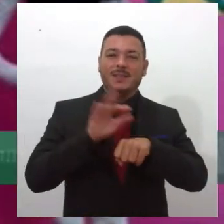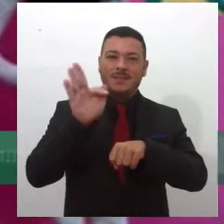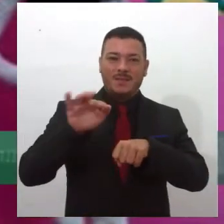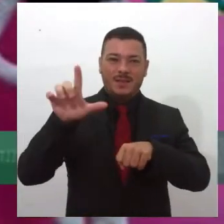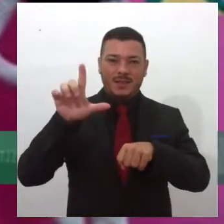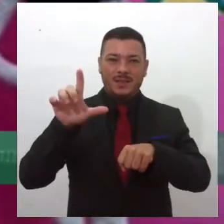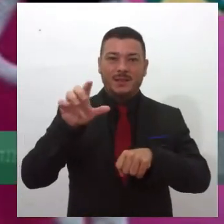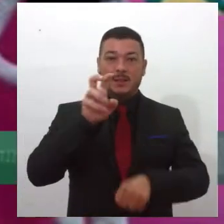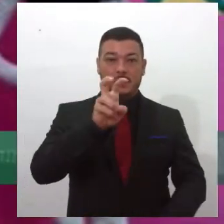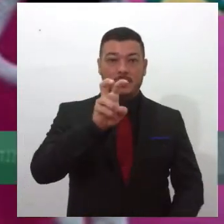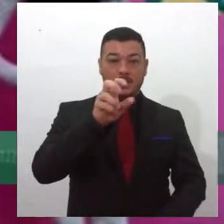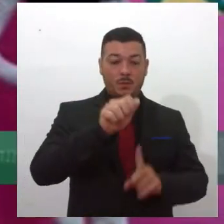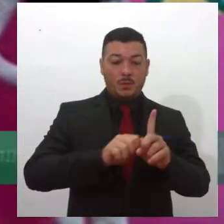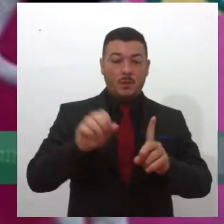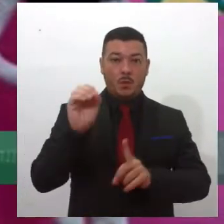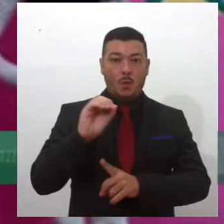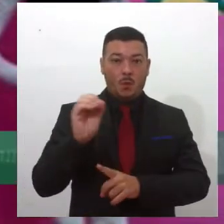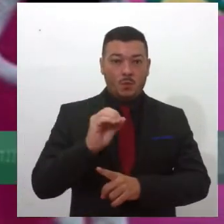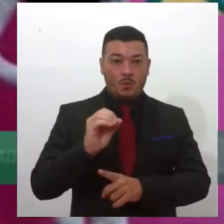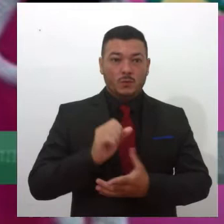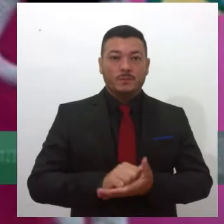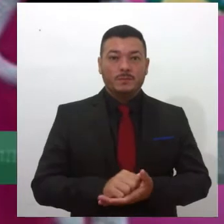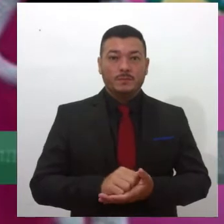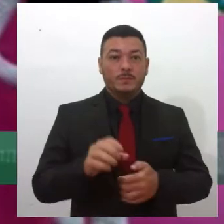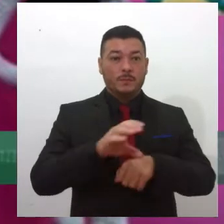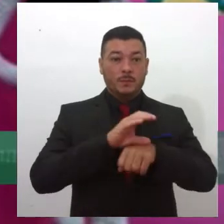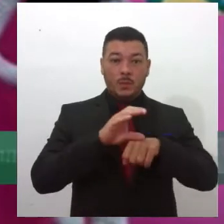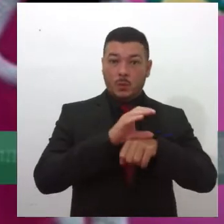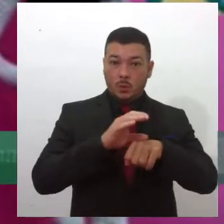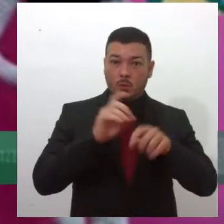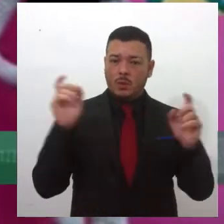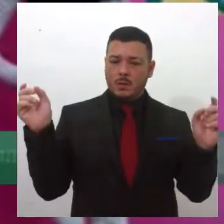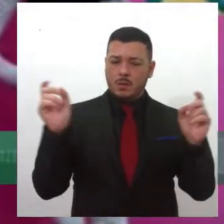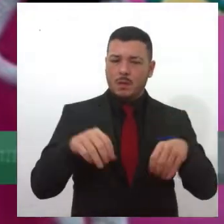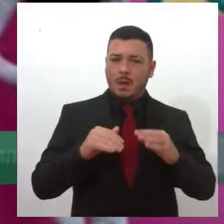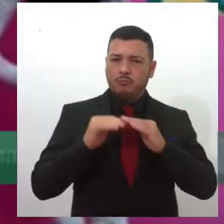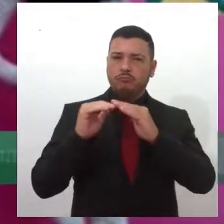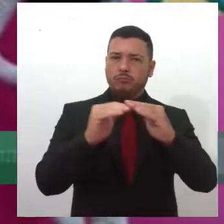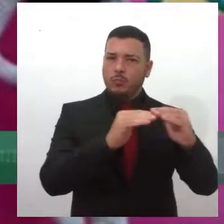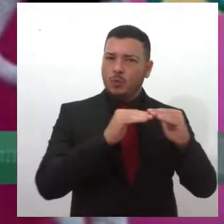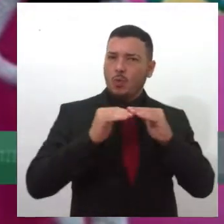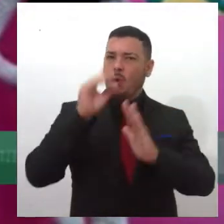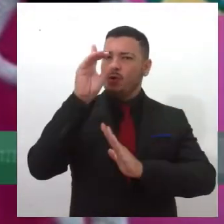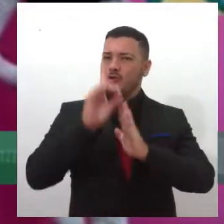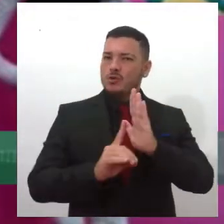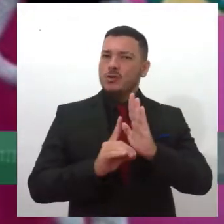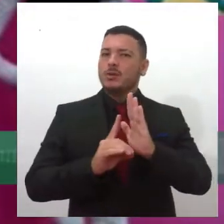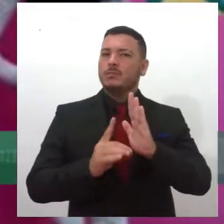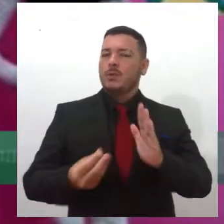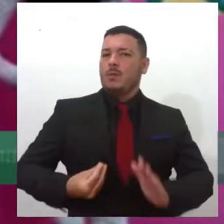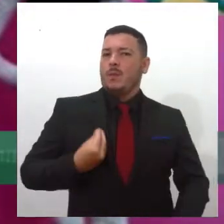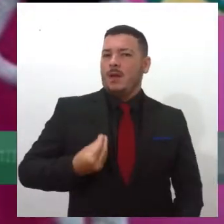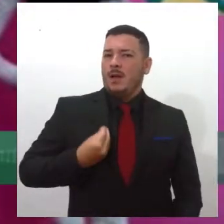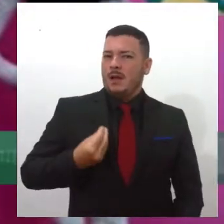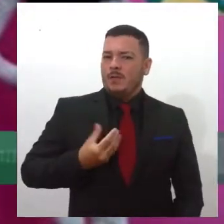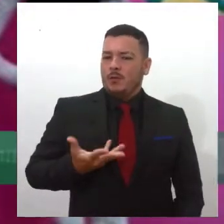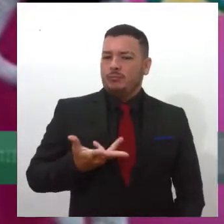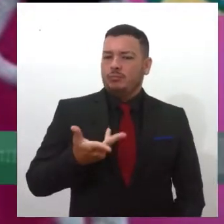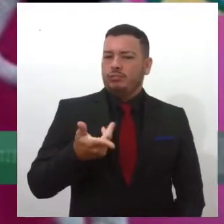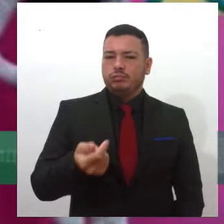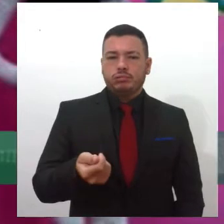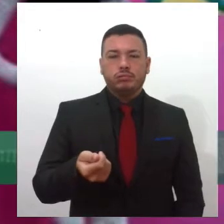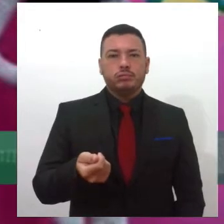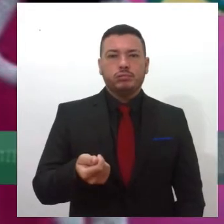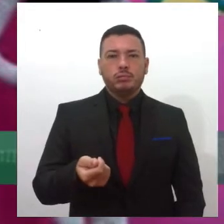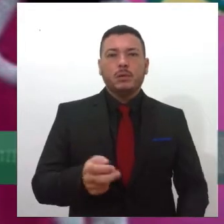né, de 5 de outubro, e a Constituição dá o direito a todas as pessoas a uma vida digna. E nisso ela